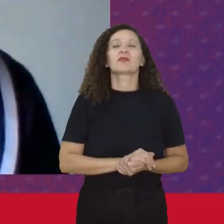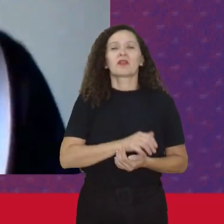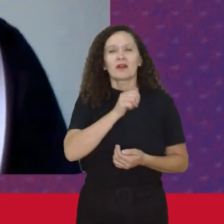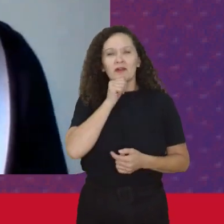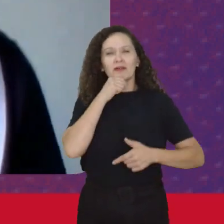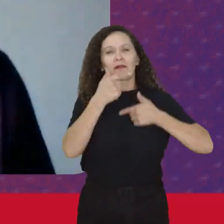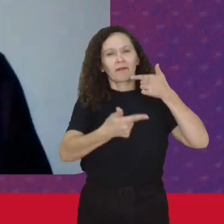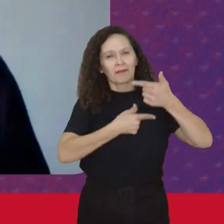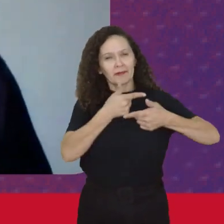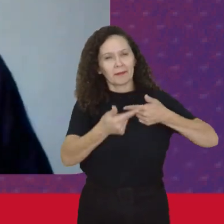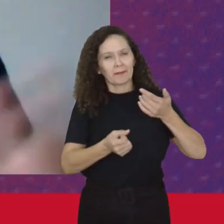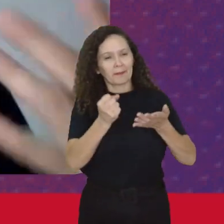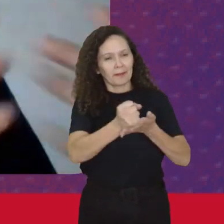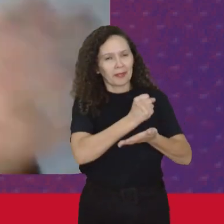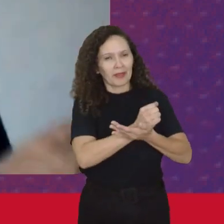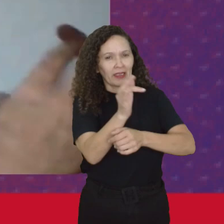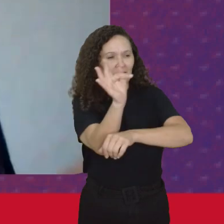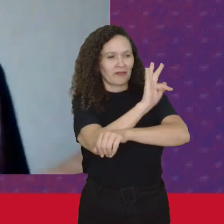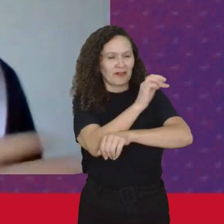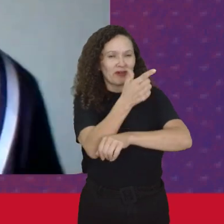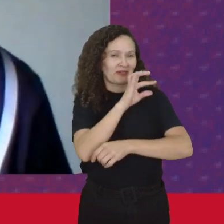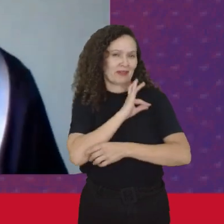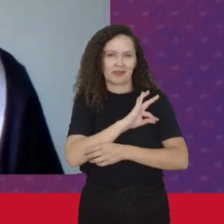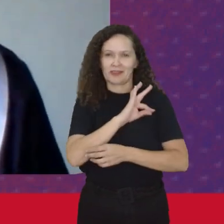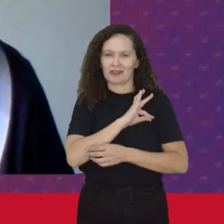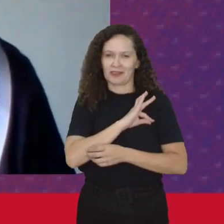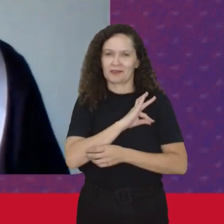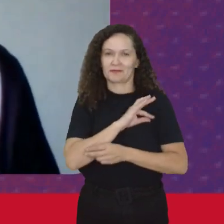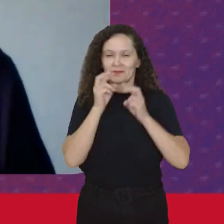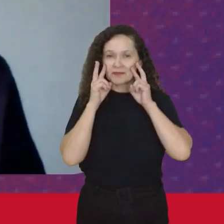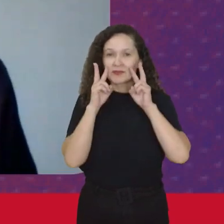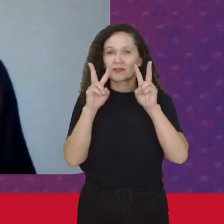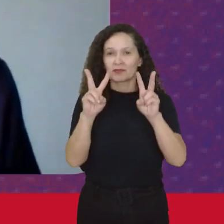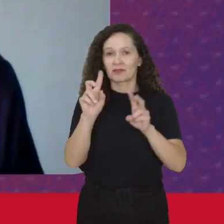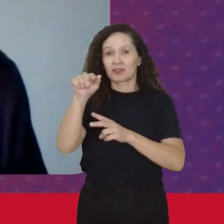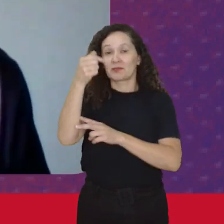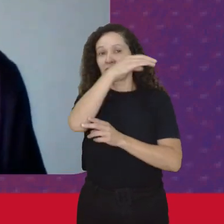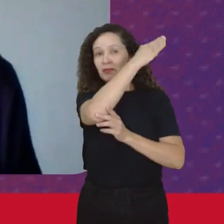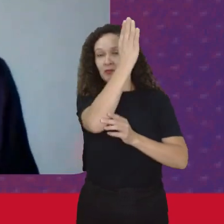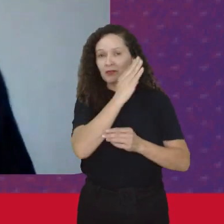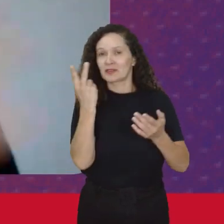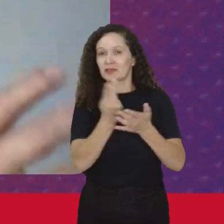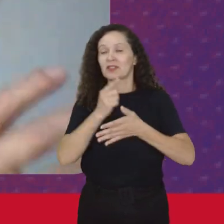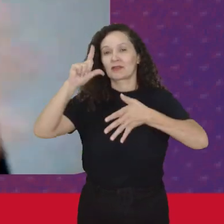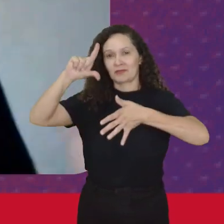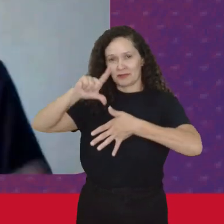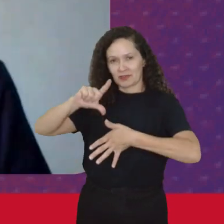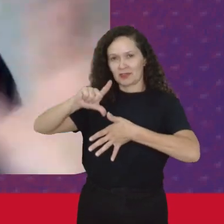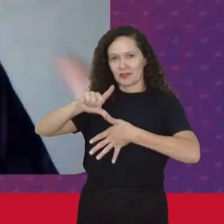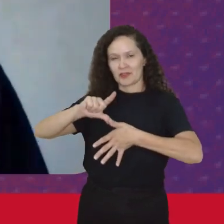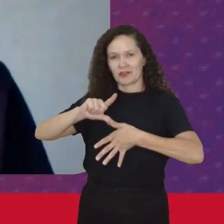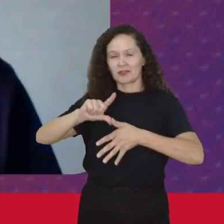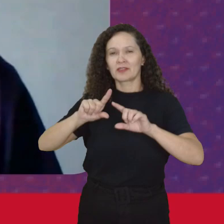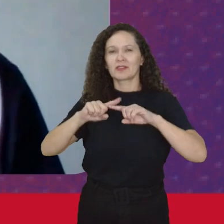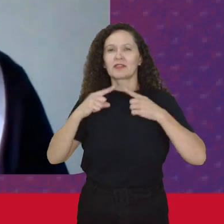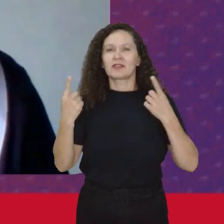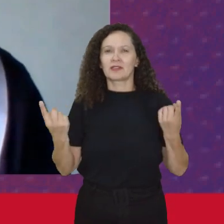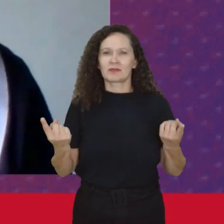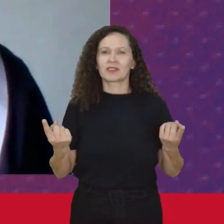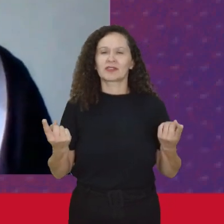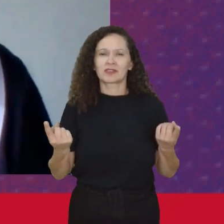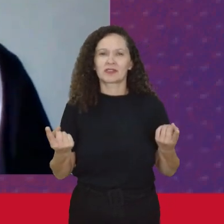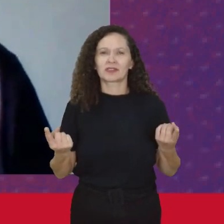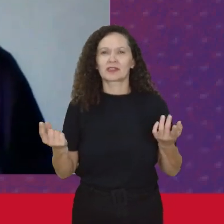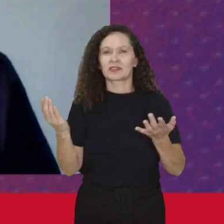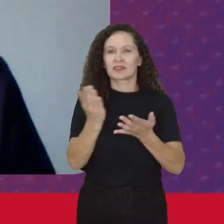Sem salário Então isso Nós vamos olhar Sobre isso No Brasil E na América Latina Mas então Trazendo aí Nessa dimensão